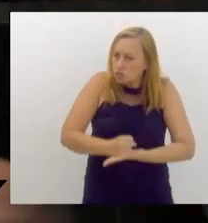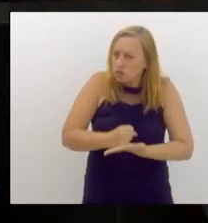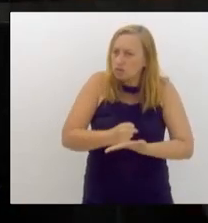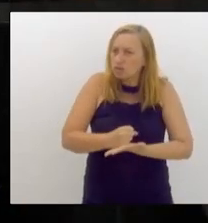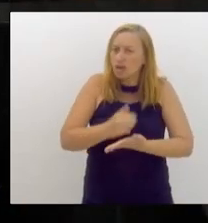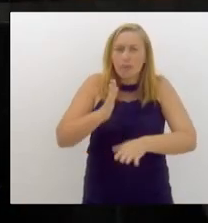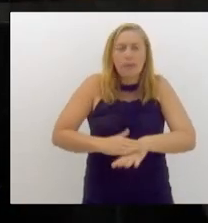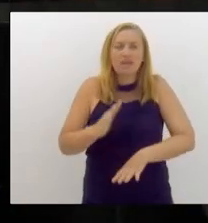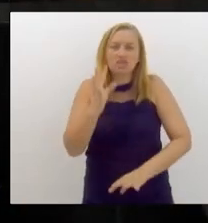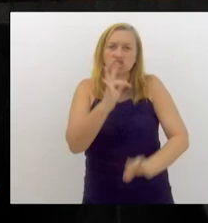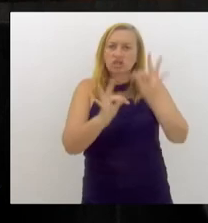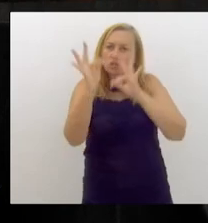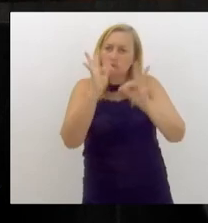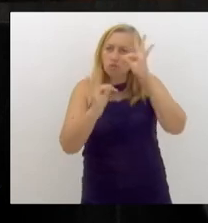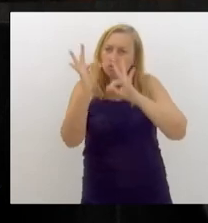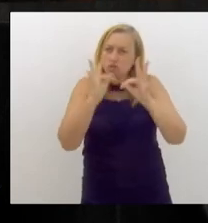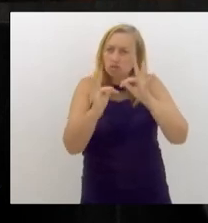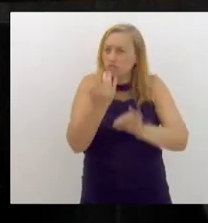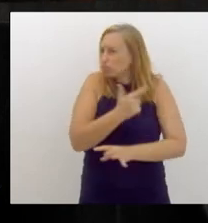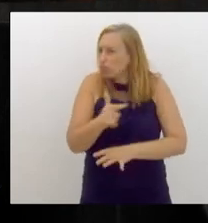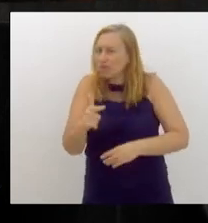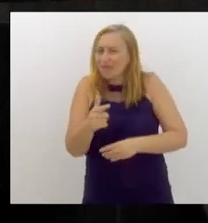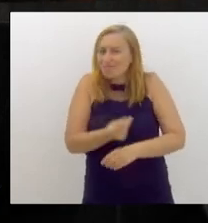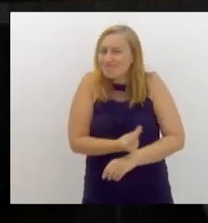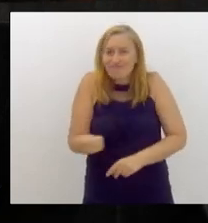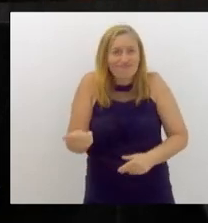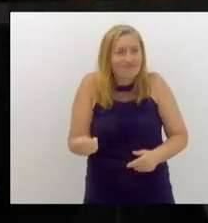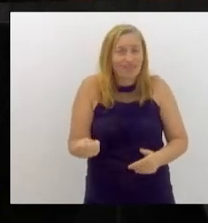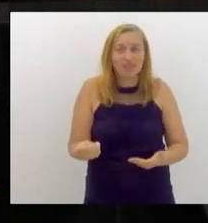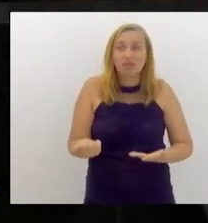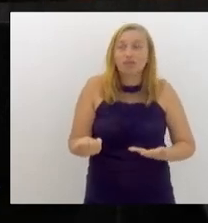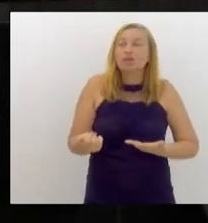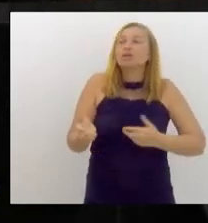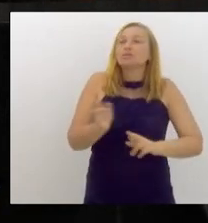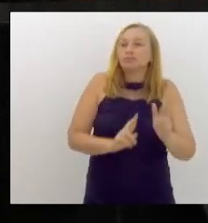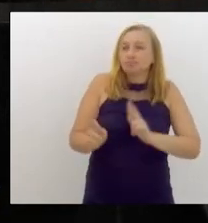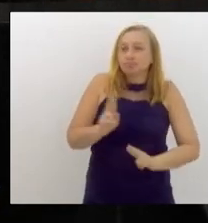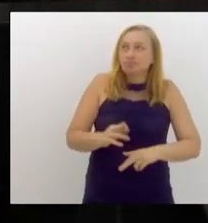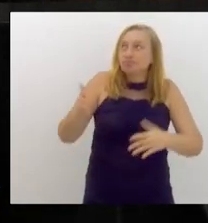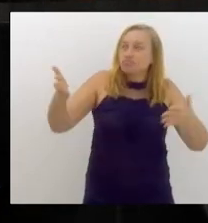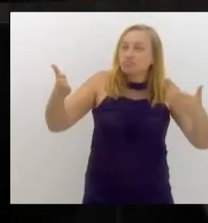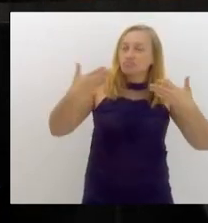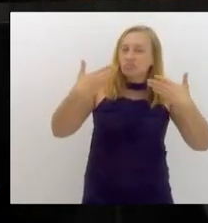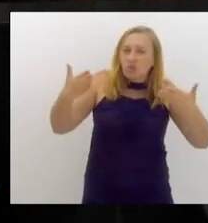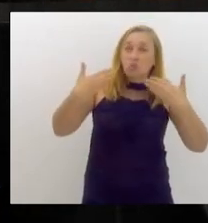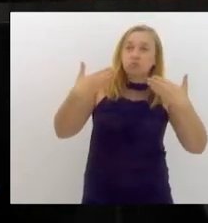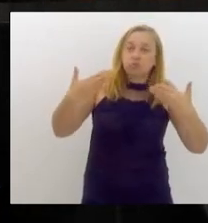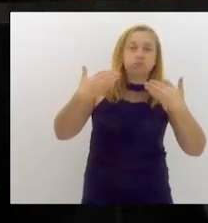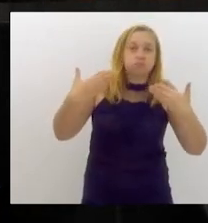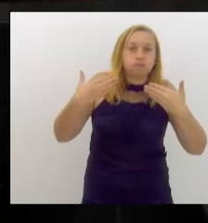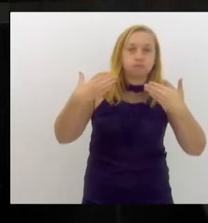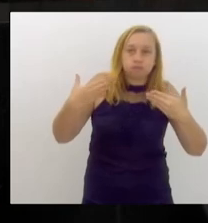tecnologia, não tem saída. Em relação ao verão, vale o mesmo